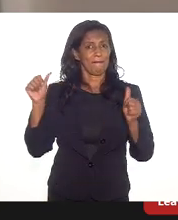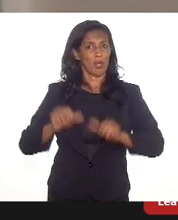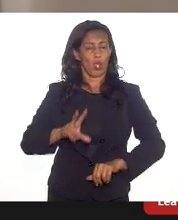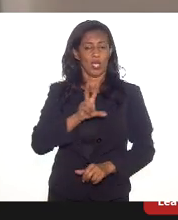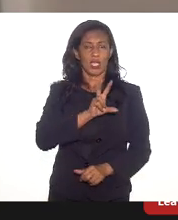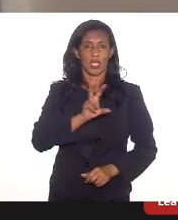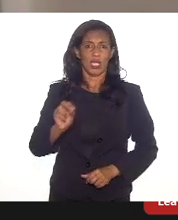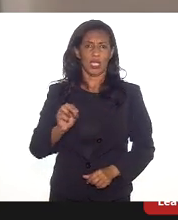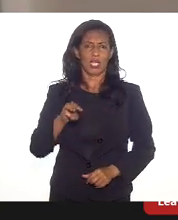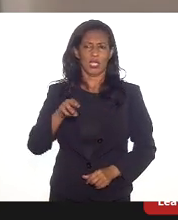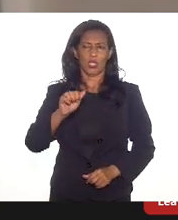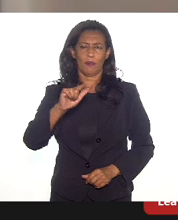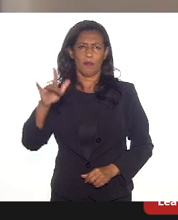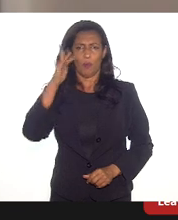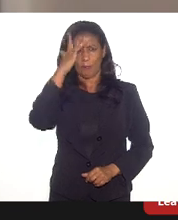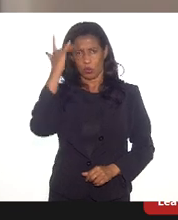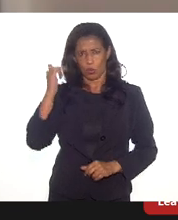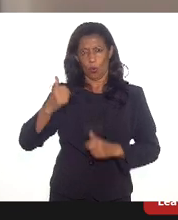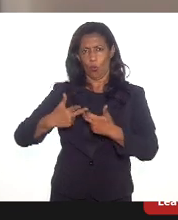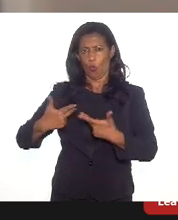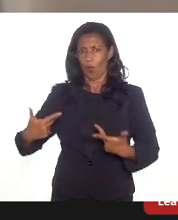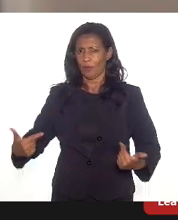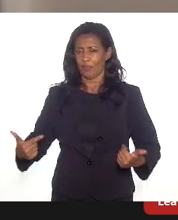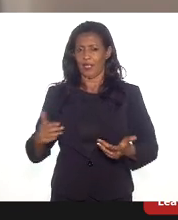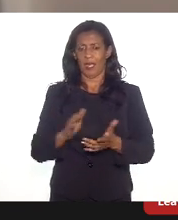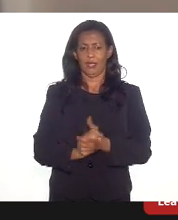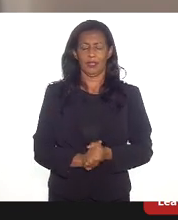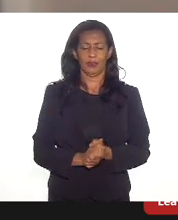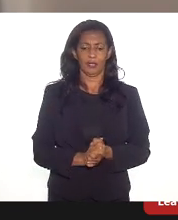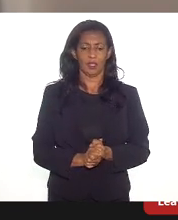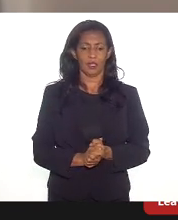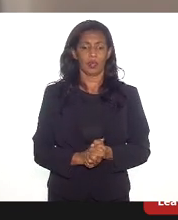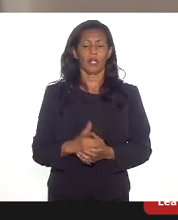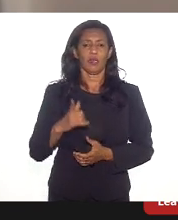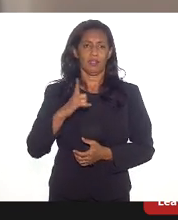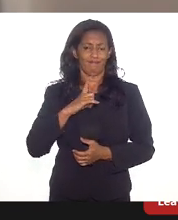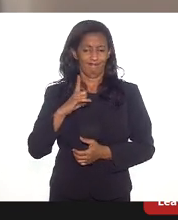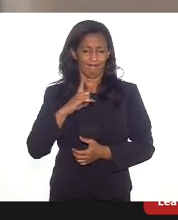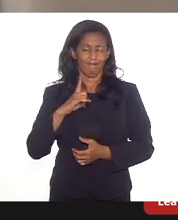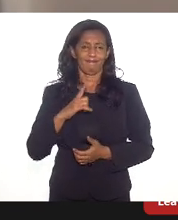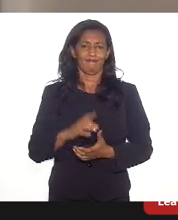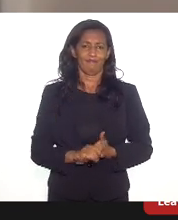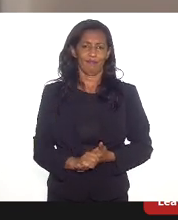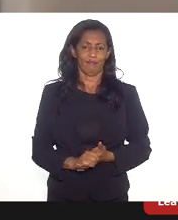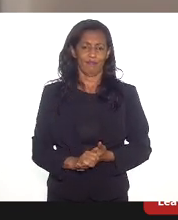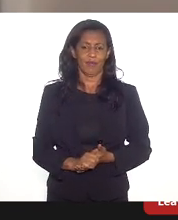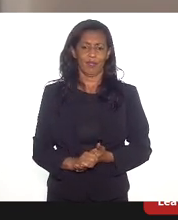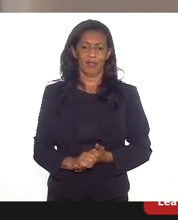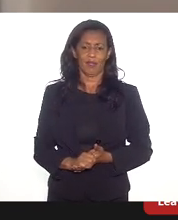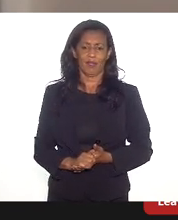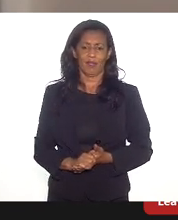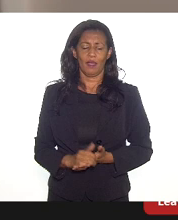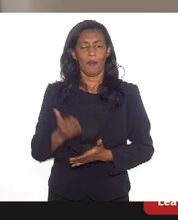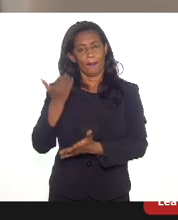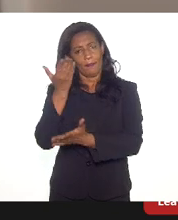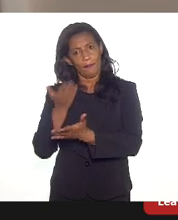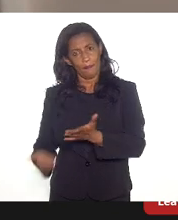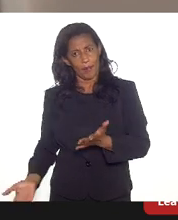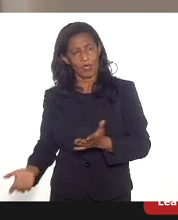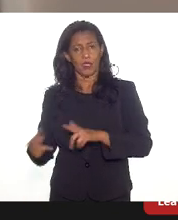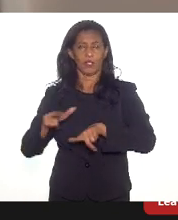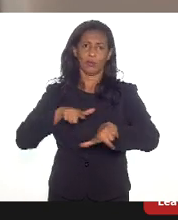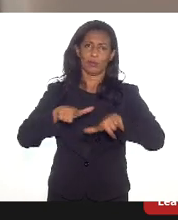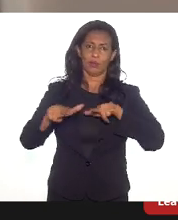pessoas dedicadas, qualificadas, na sua grande maioria, com toda certeza, deixaram, perderam o seu